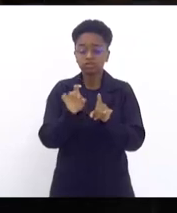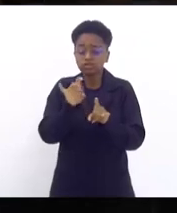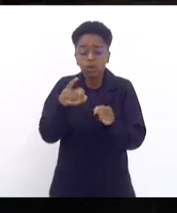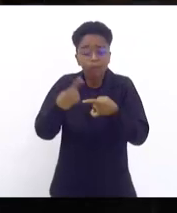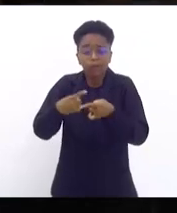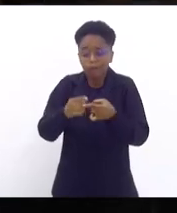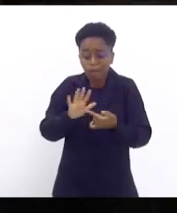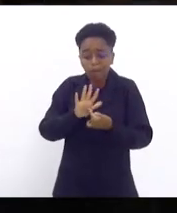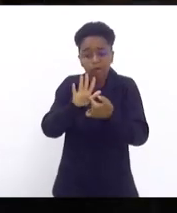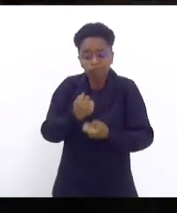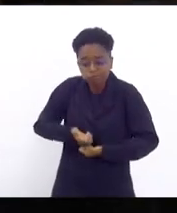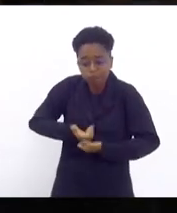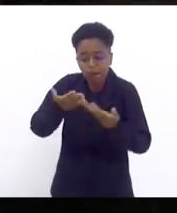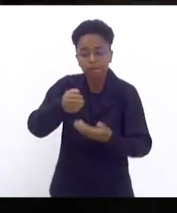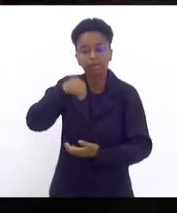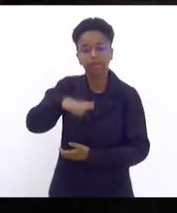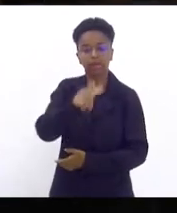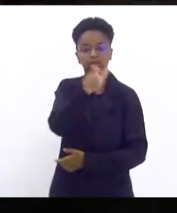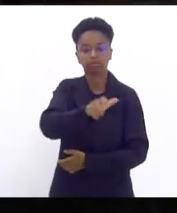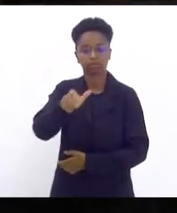são? Pois é.